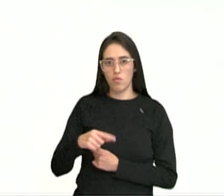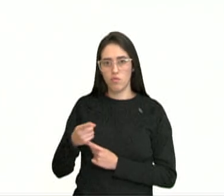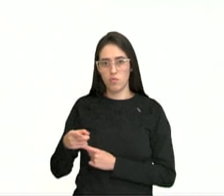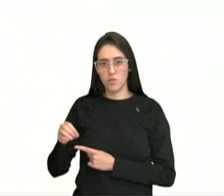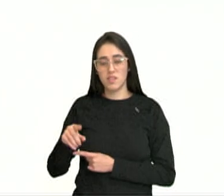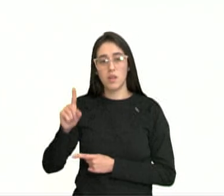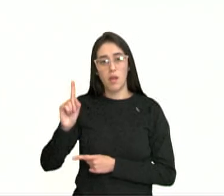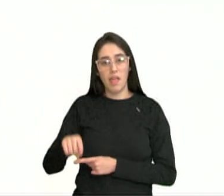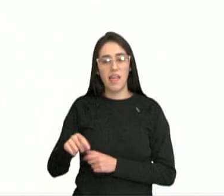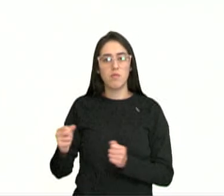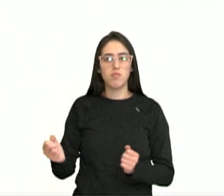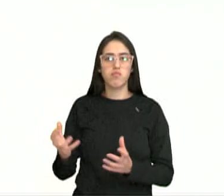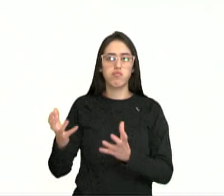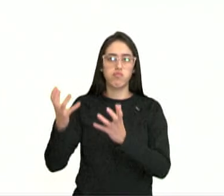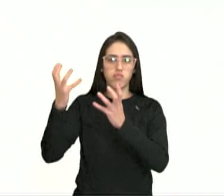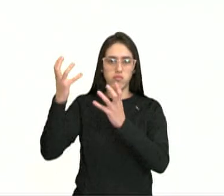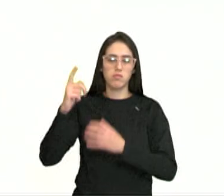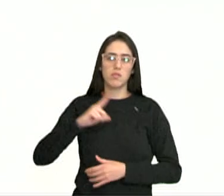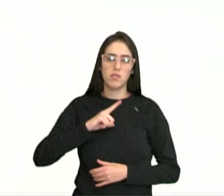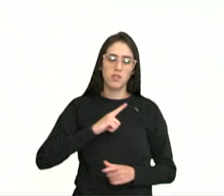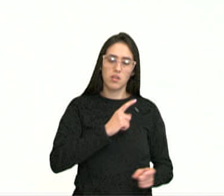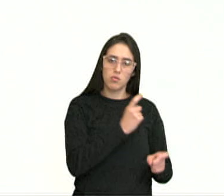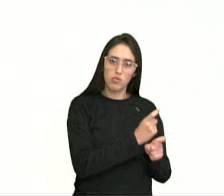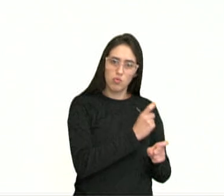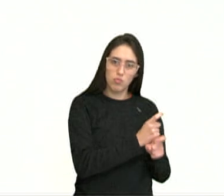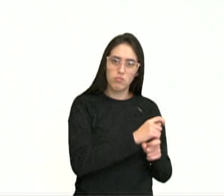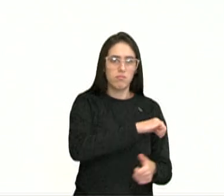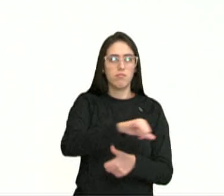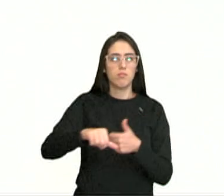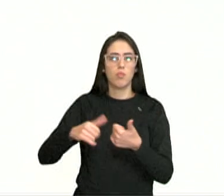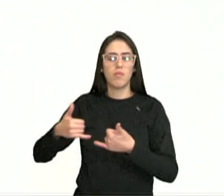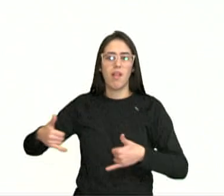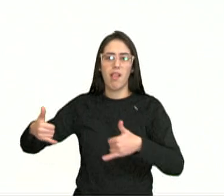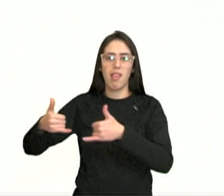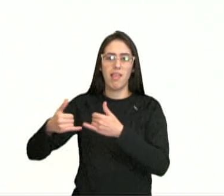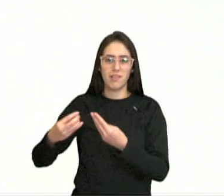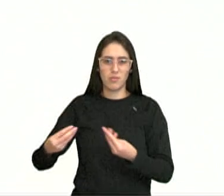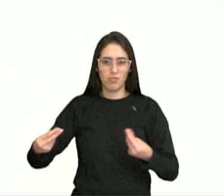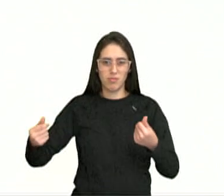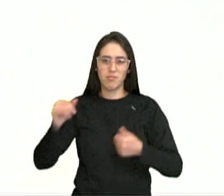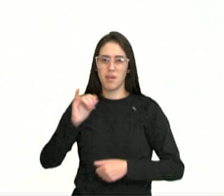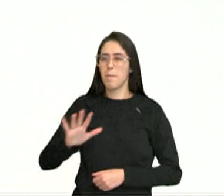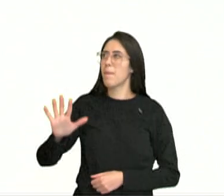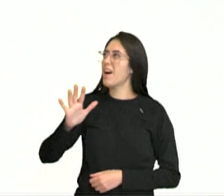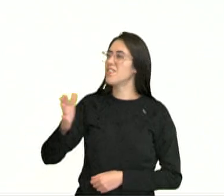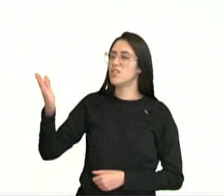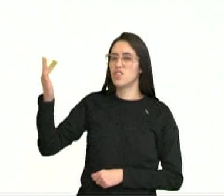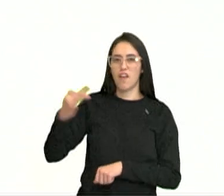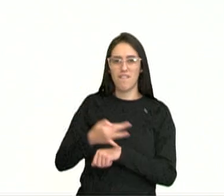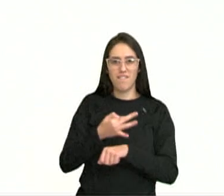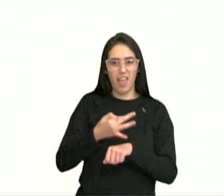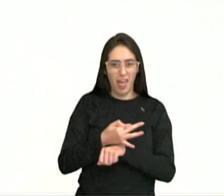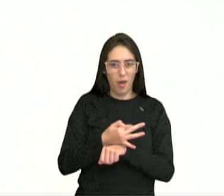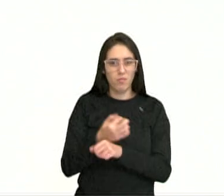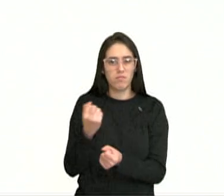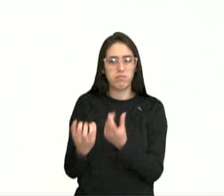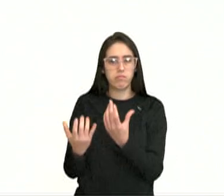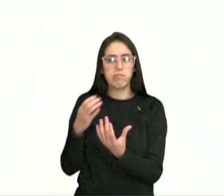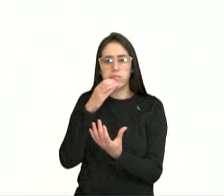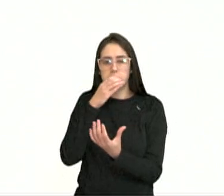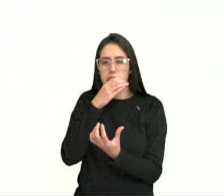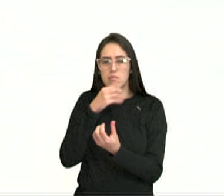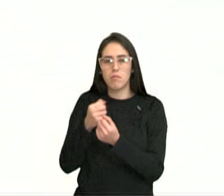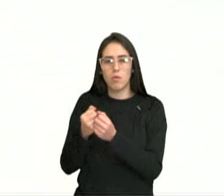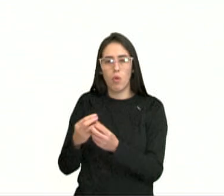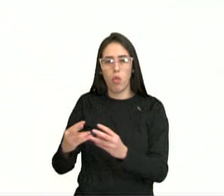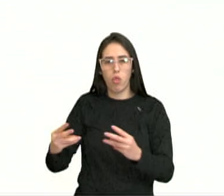fusão, ou seja, a passagem do sólido para o líquido. Aqui temos uma imagem do ferro fundido, onde está derretendo aqui,